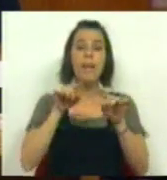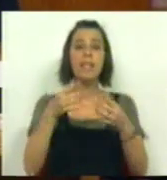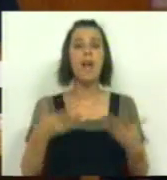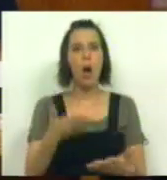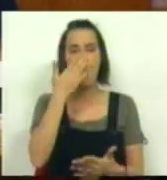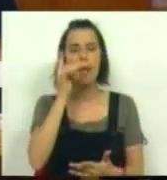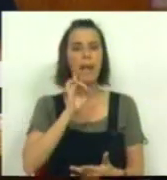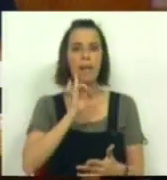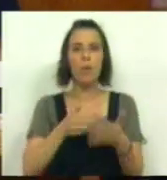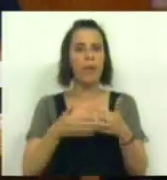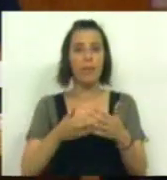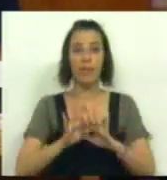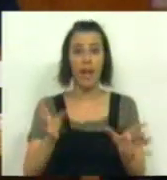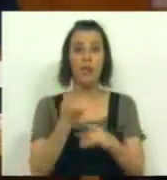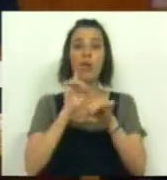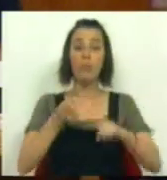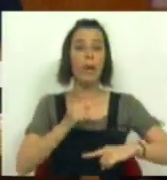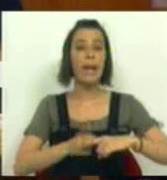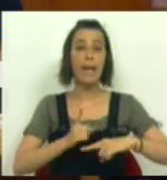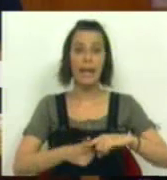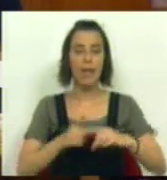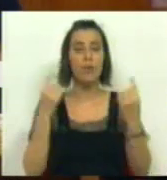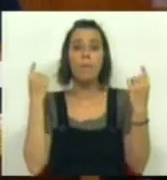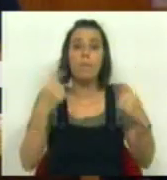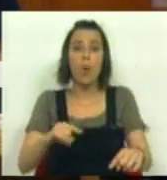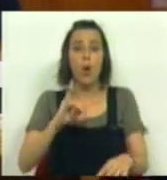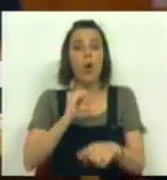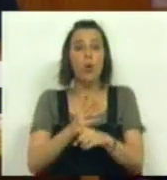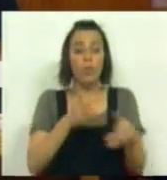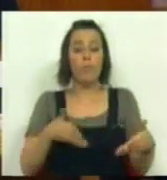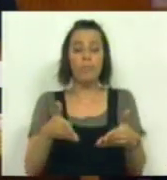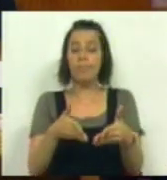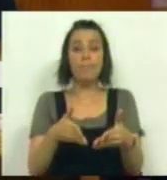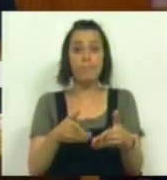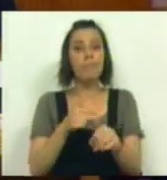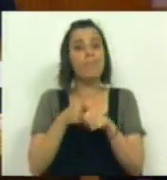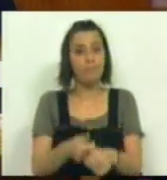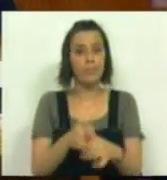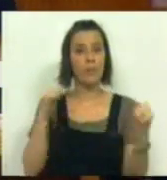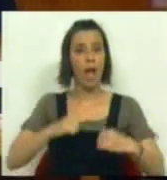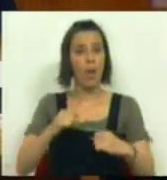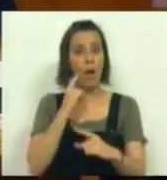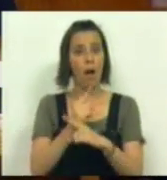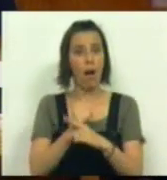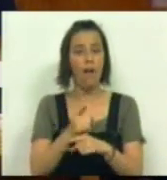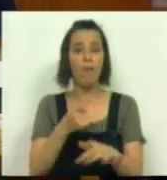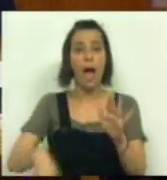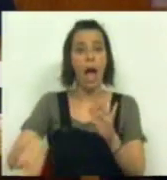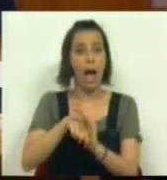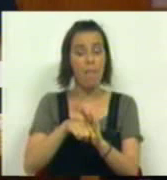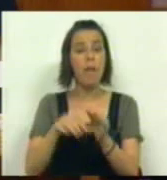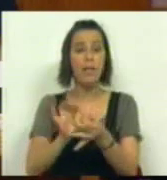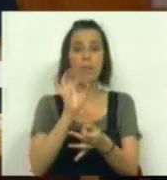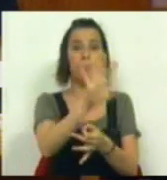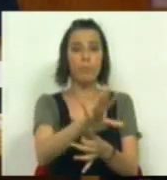agora parece que não interessa nada, porque aos gregos não resta outro destino se não cumprir o acordado. Foi a ameaça